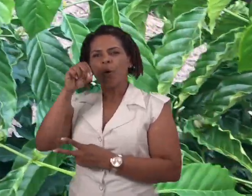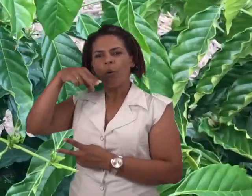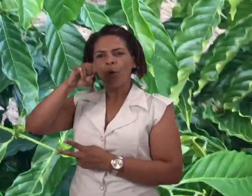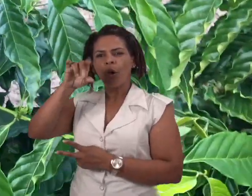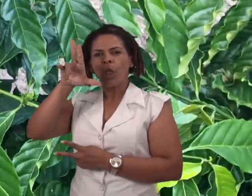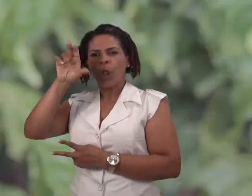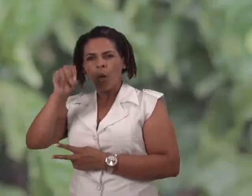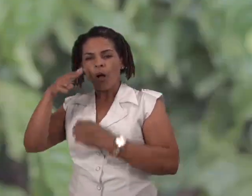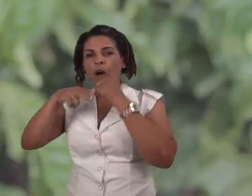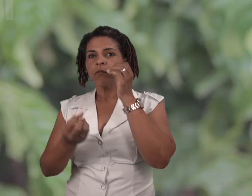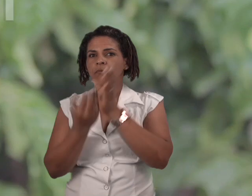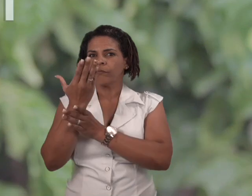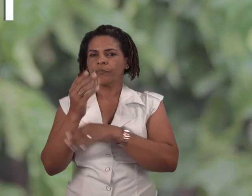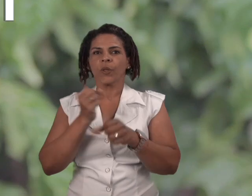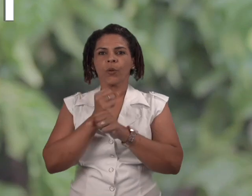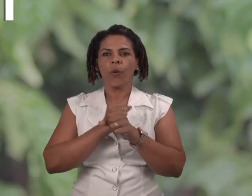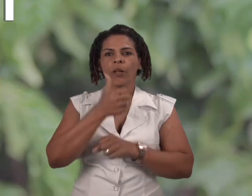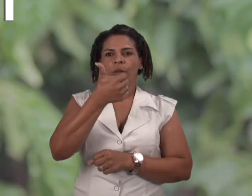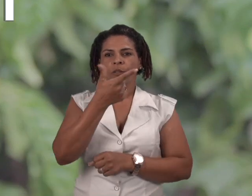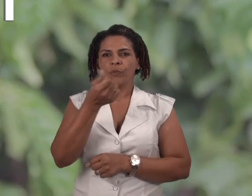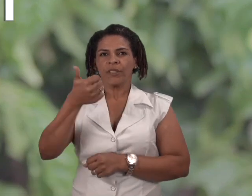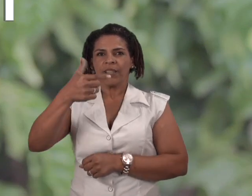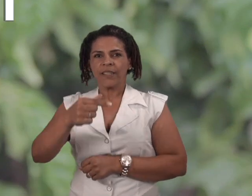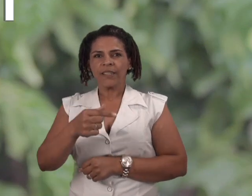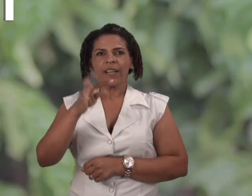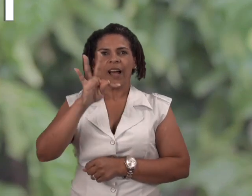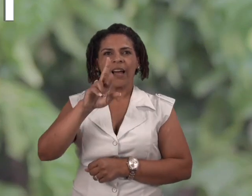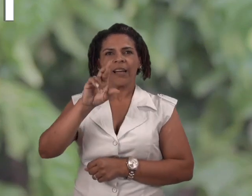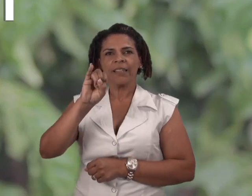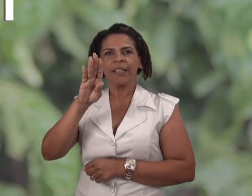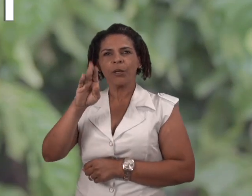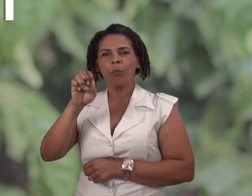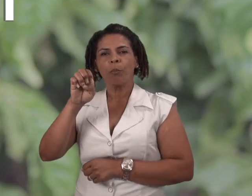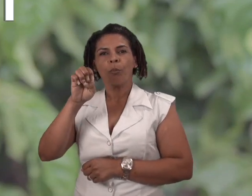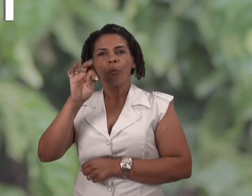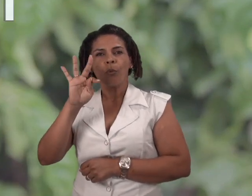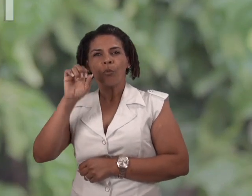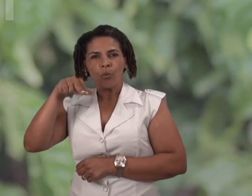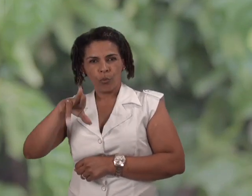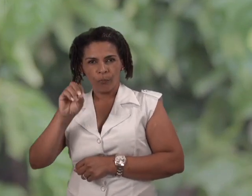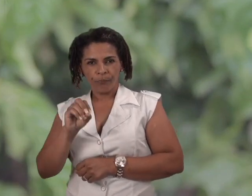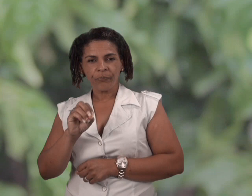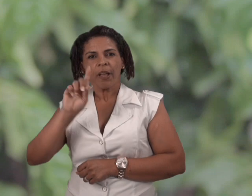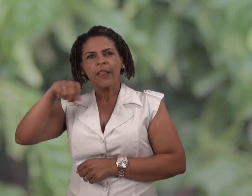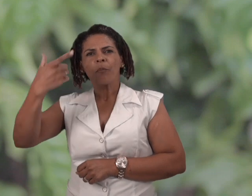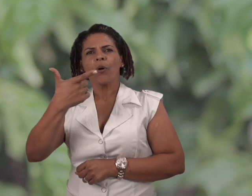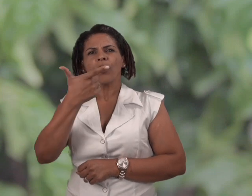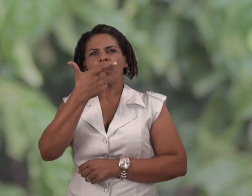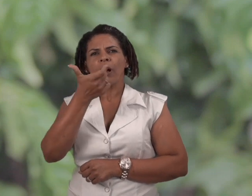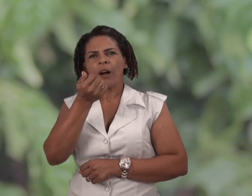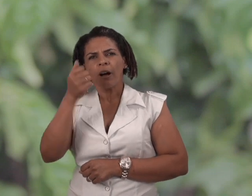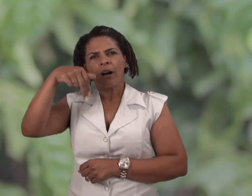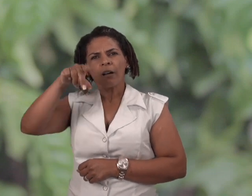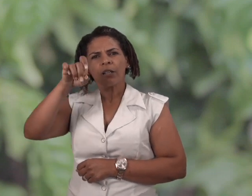desenvolvidas pela UFIS. Em 2017, foi registrada a cultivar tributum. Em 2018, foi a